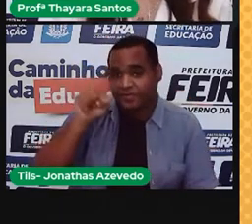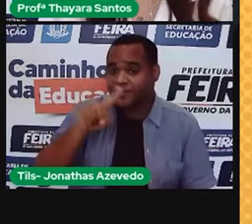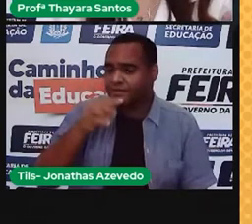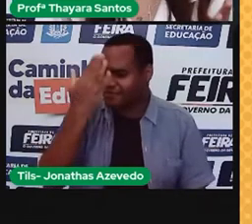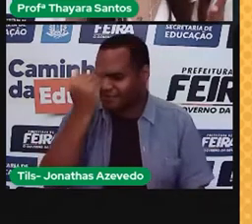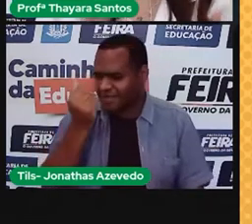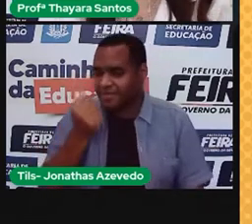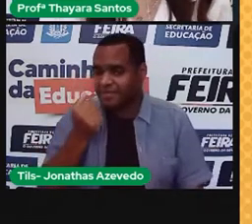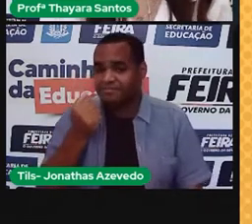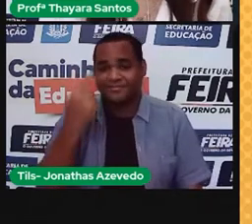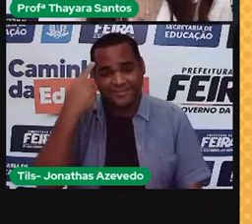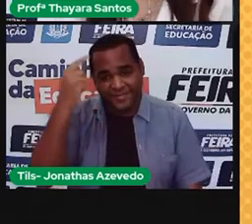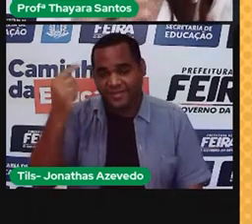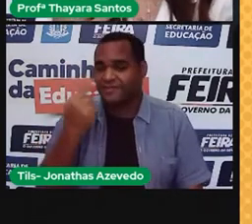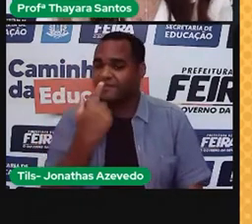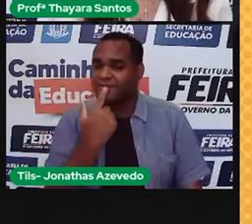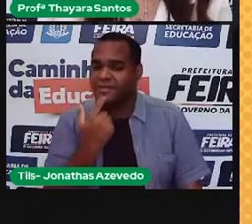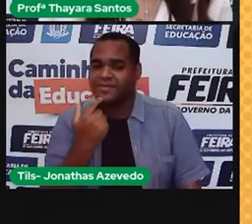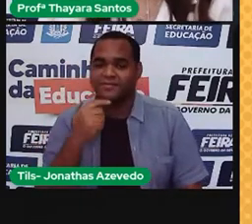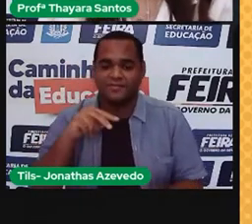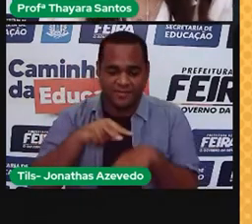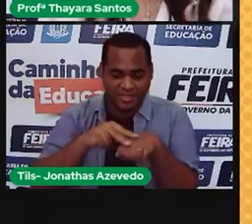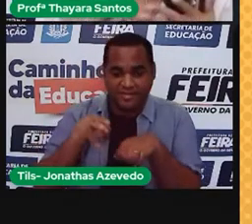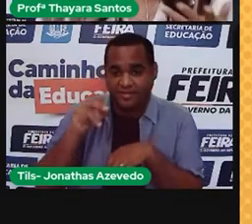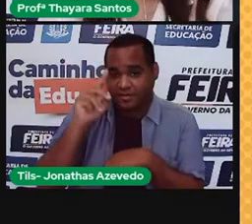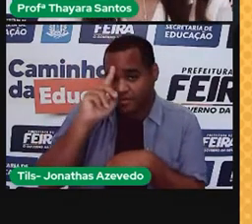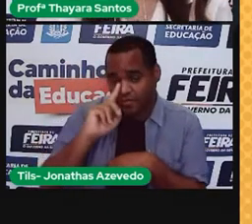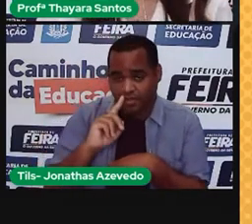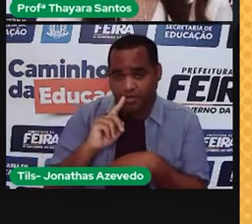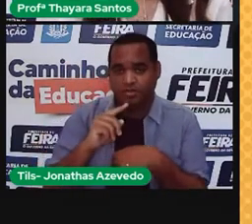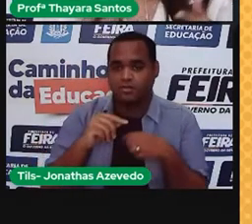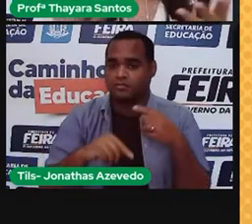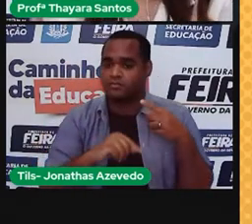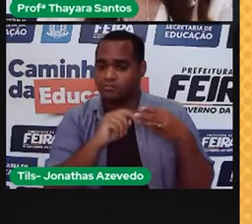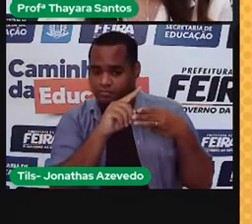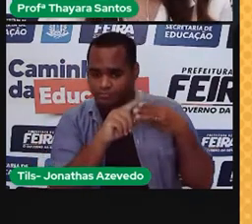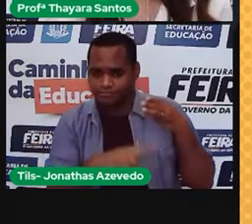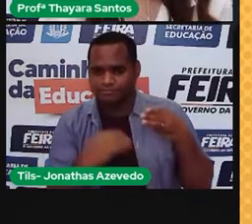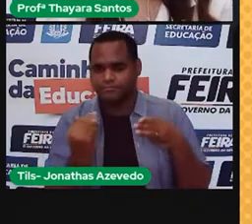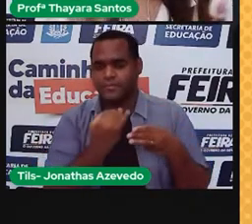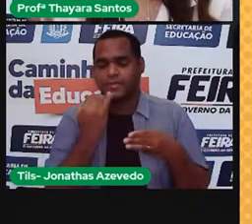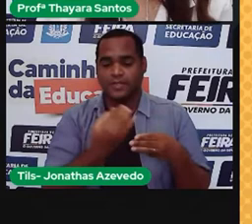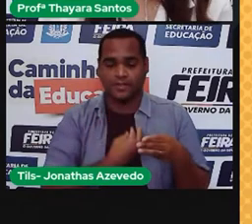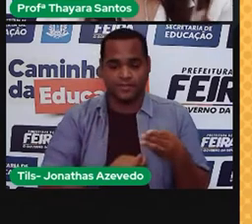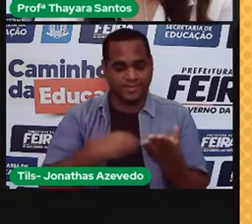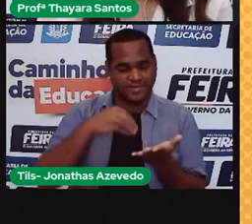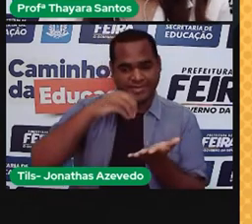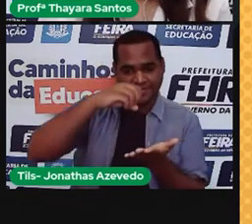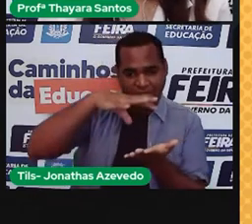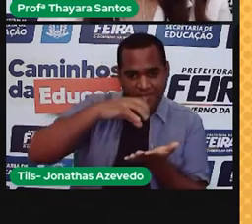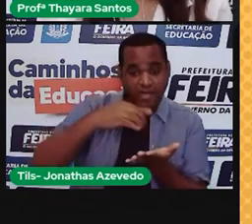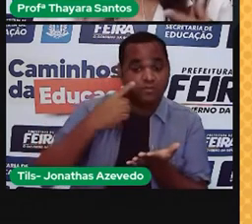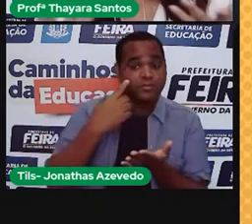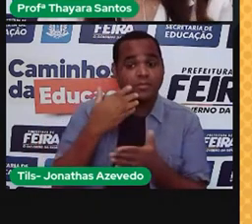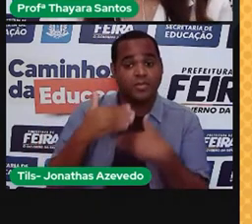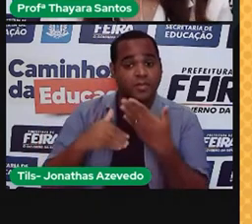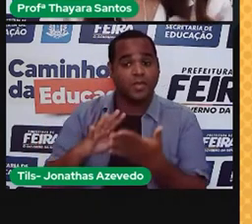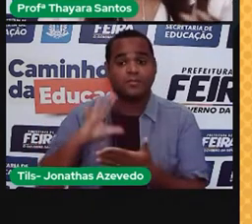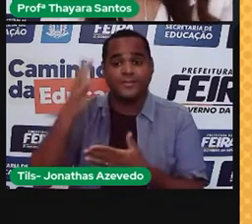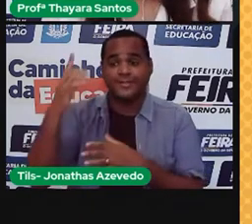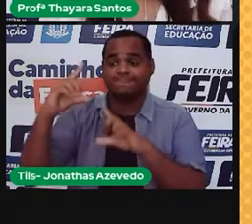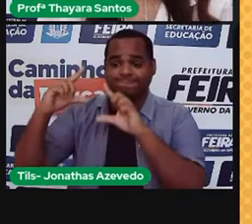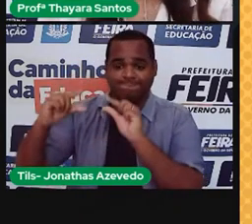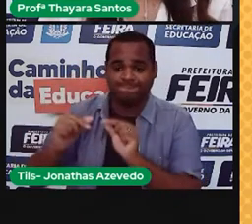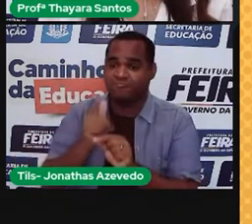sabe. As bandeiras tarifárias, elas representam as condições que estão ali nas usinas hidrelétricas, que é a principal fonte